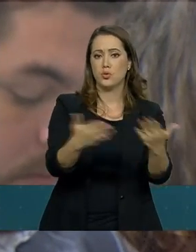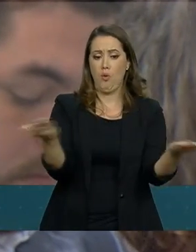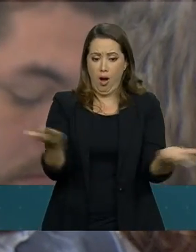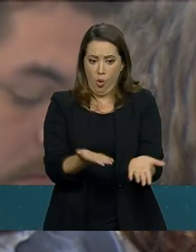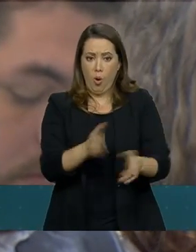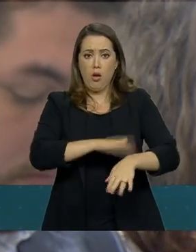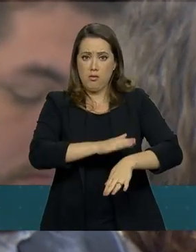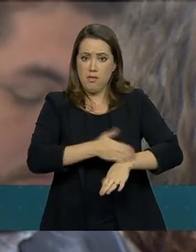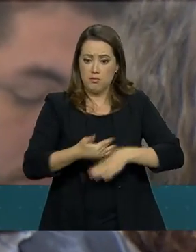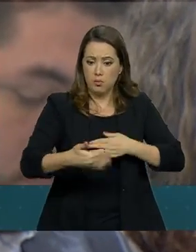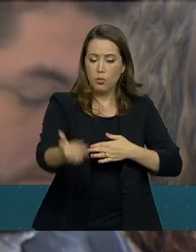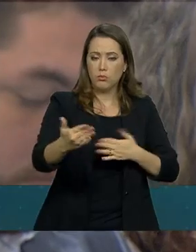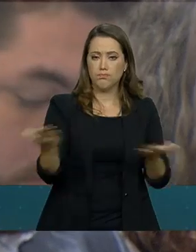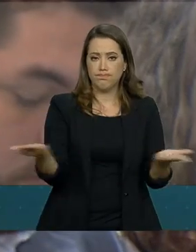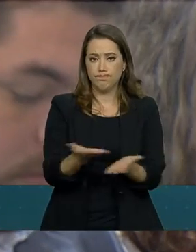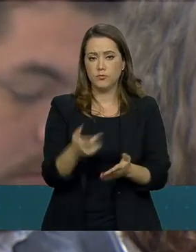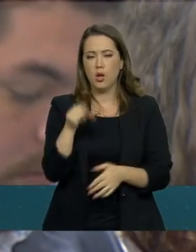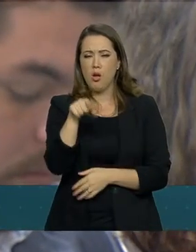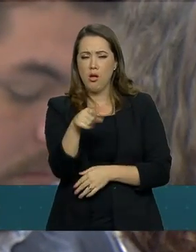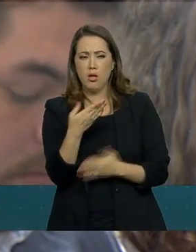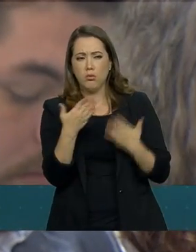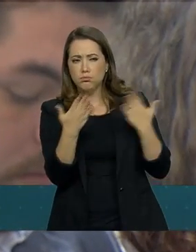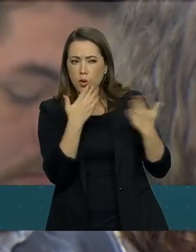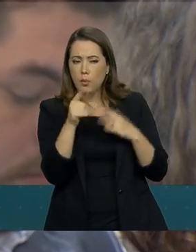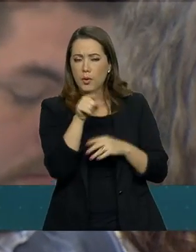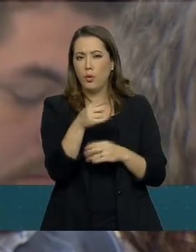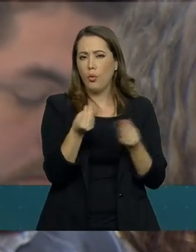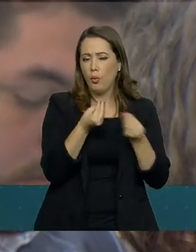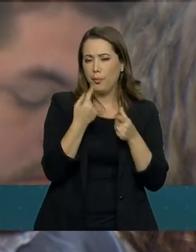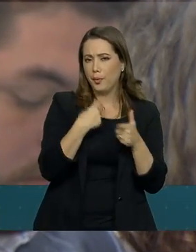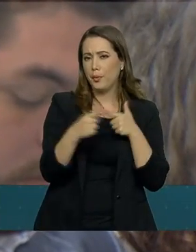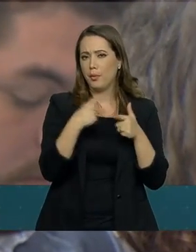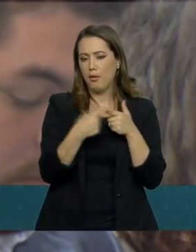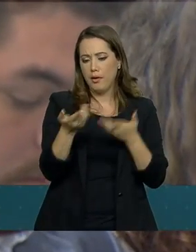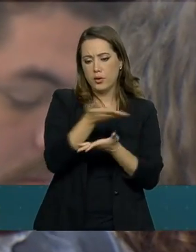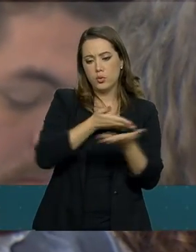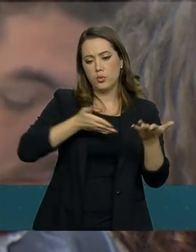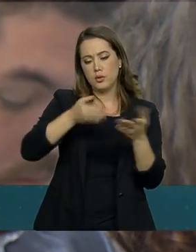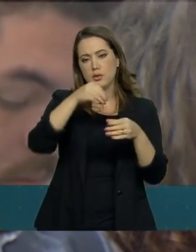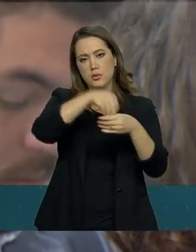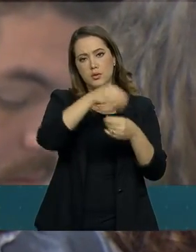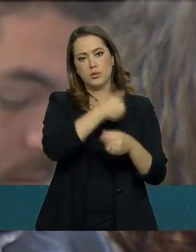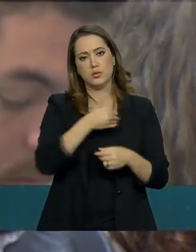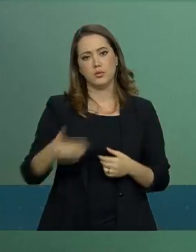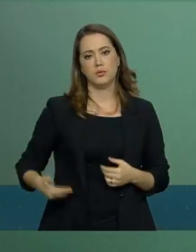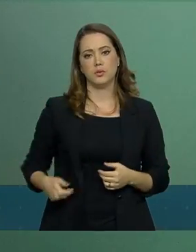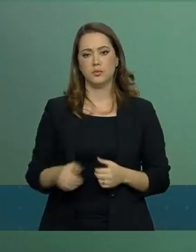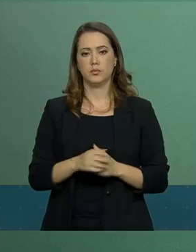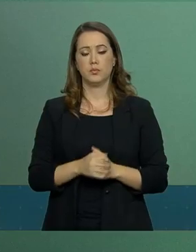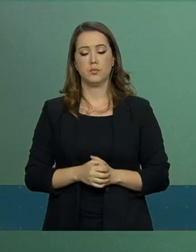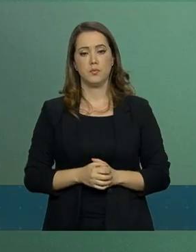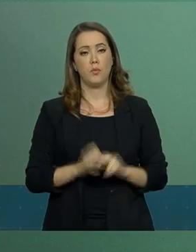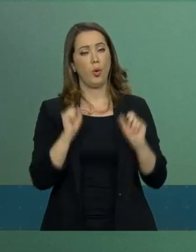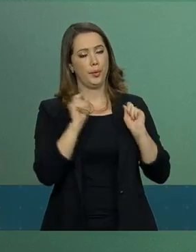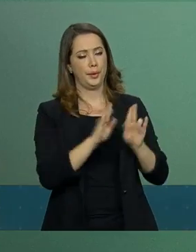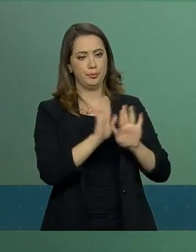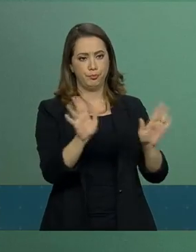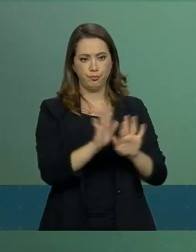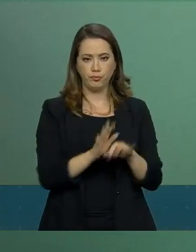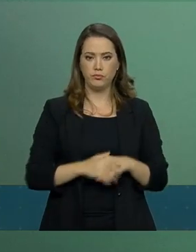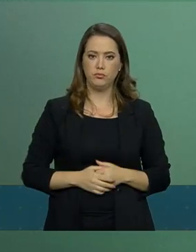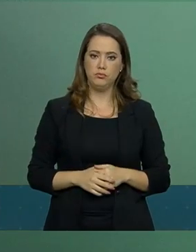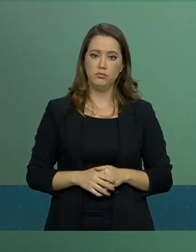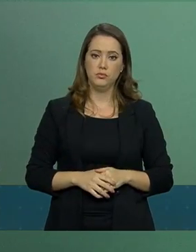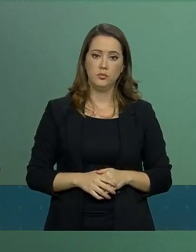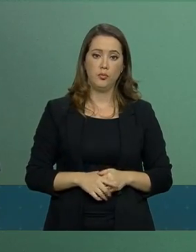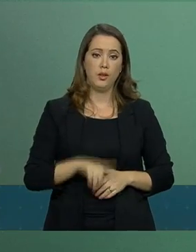avaliação do senhor sobre o quanto isso pode prejudicar a articulação do governo. Ok. Parece